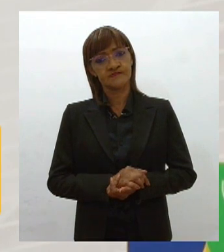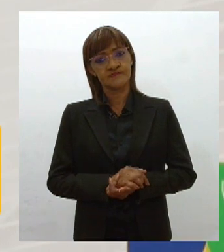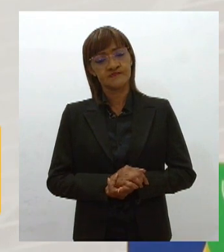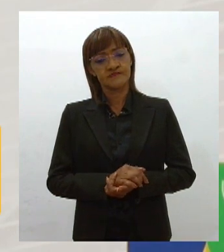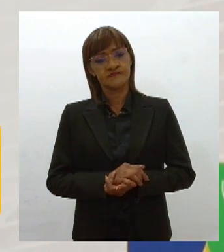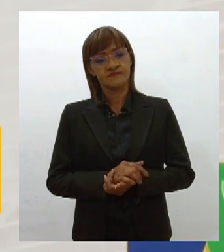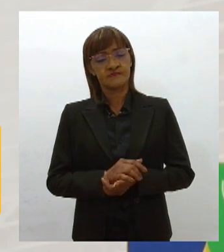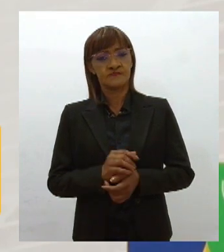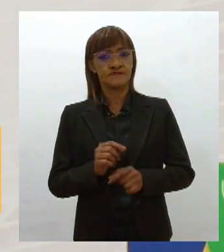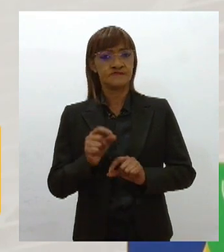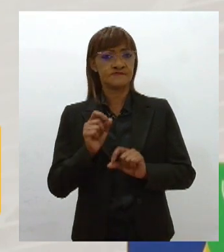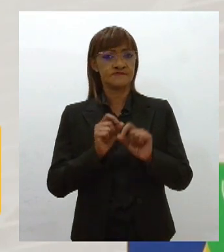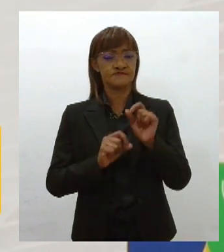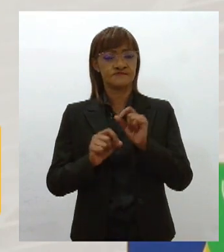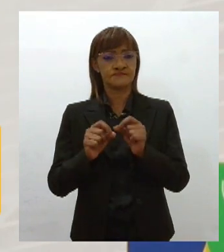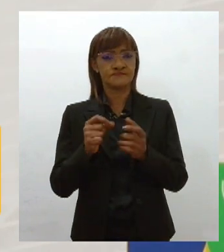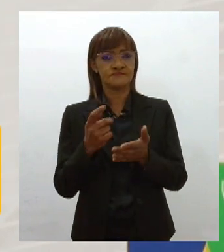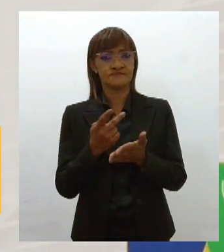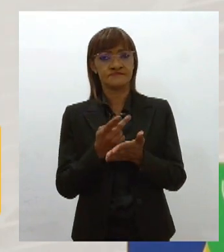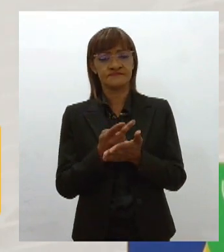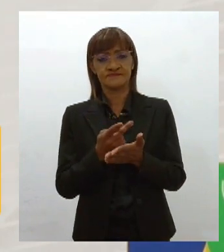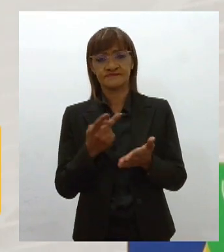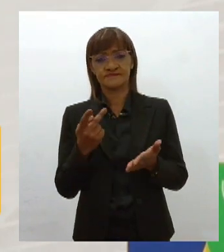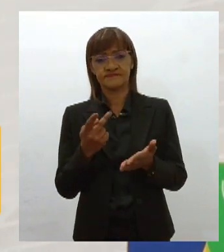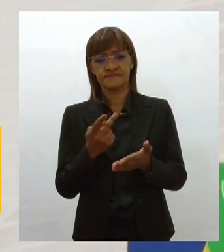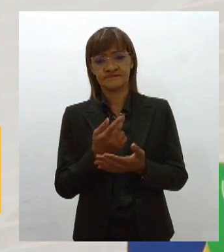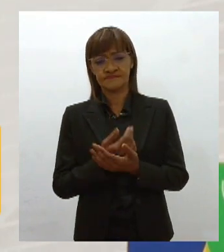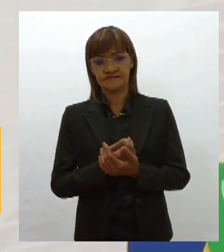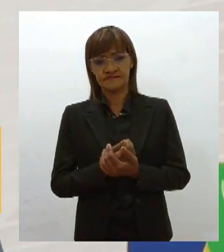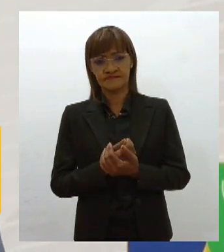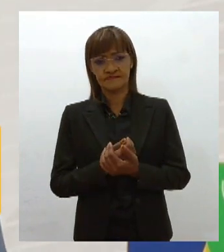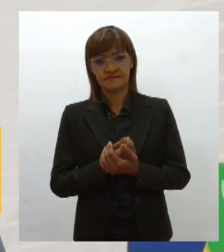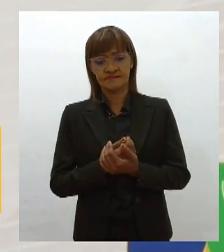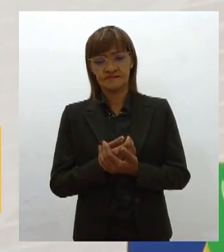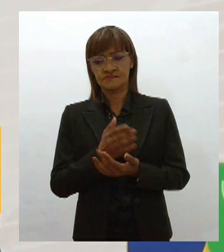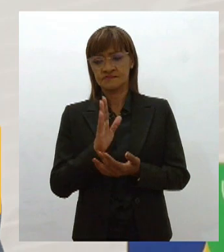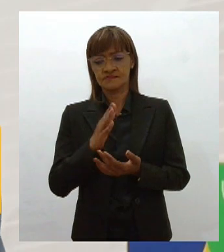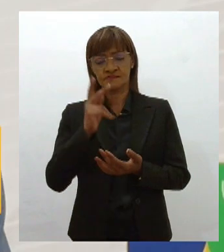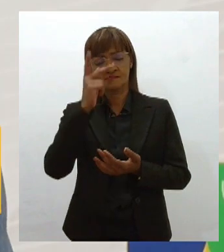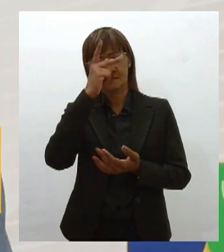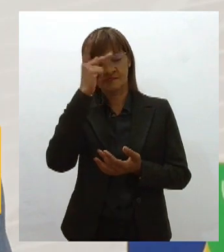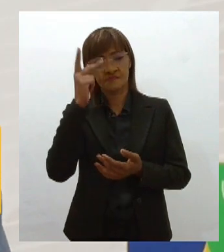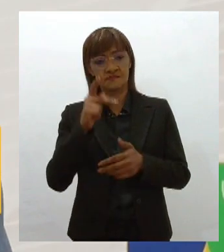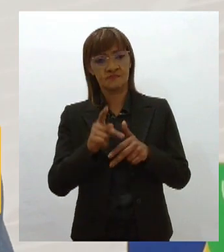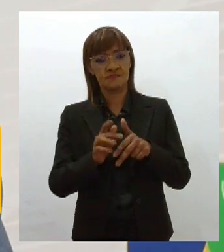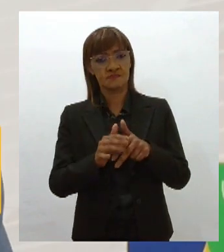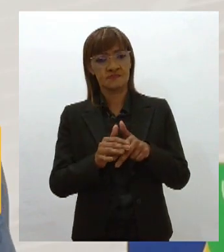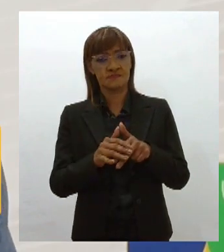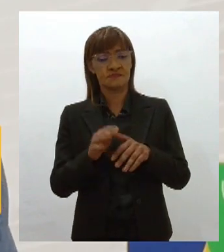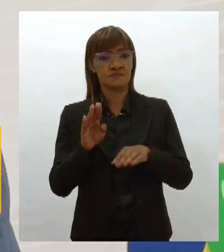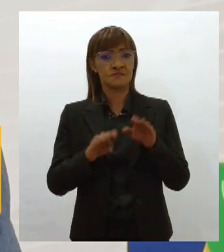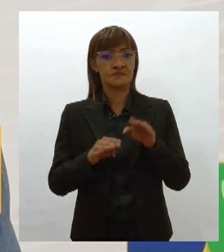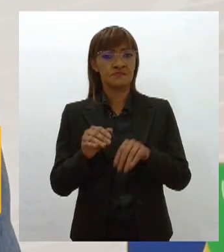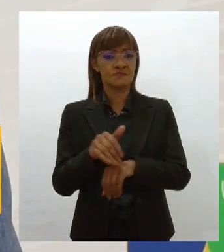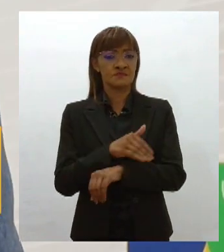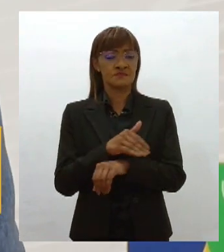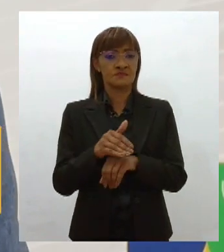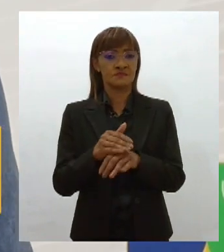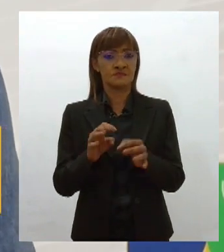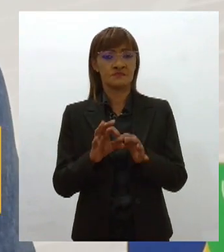acontecendo? As autoridades não estão acolhendo essas pessoas para o internamento. Elas estão soltas aí nas ruas, causando